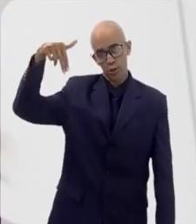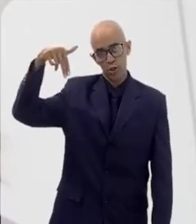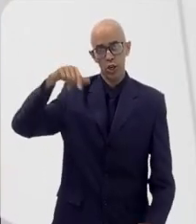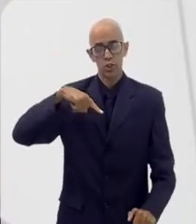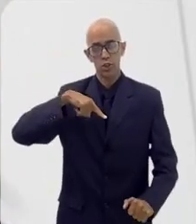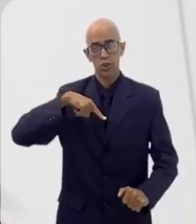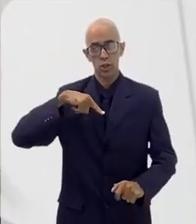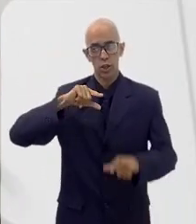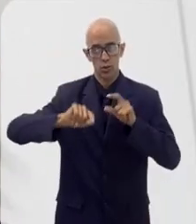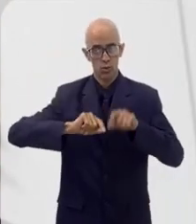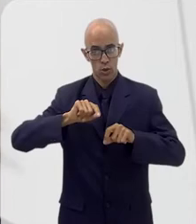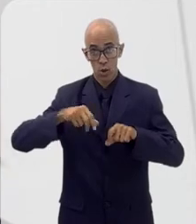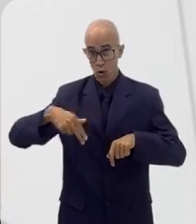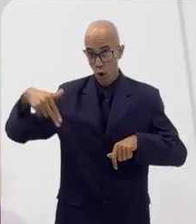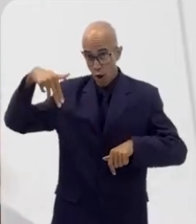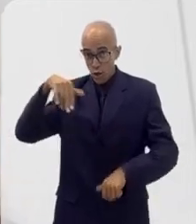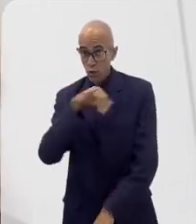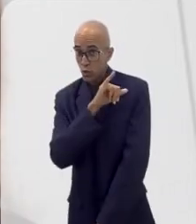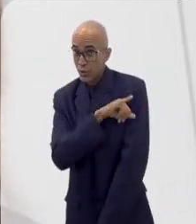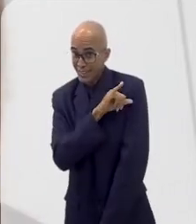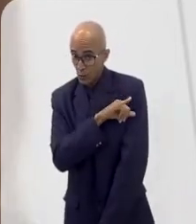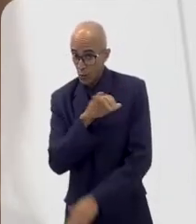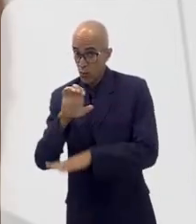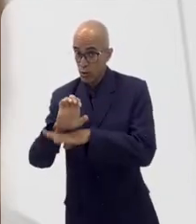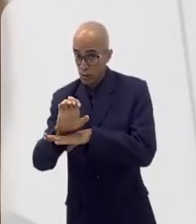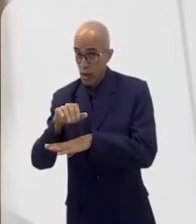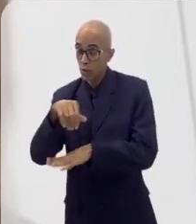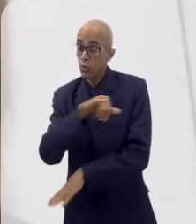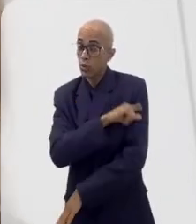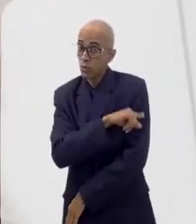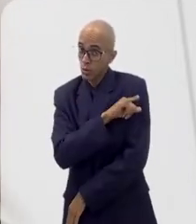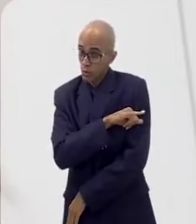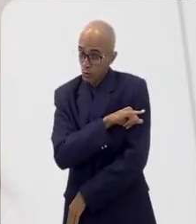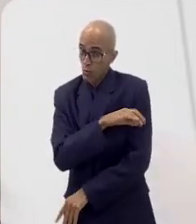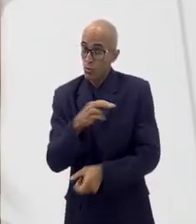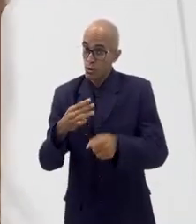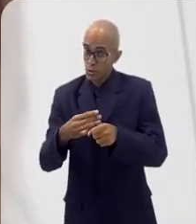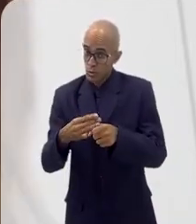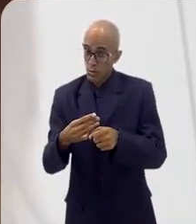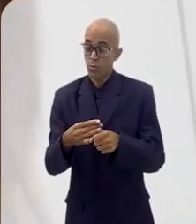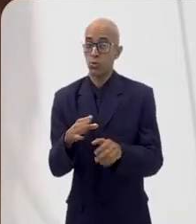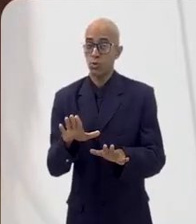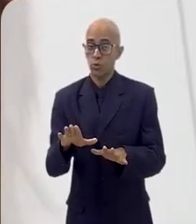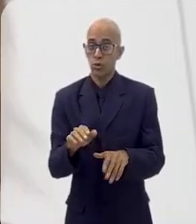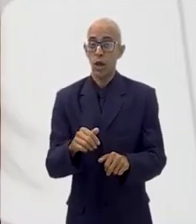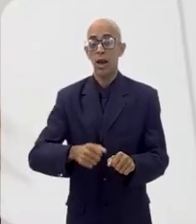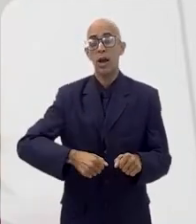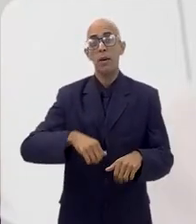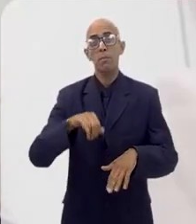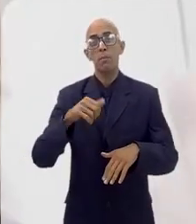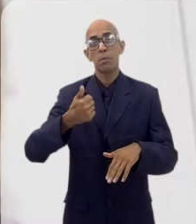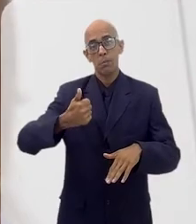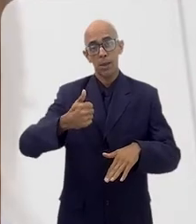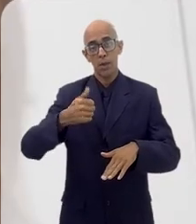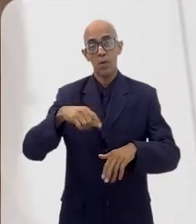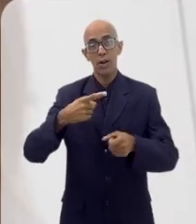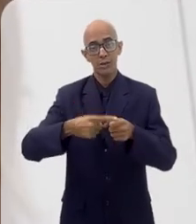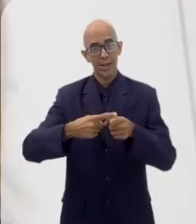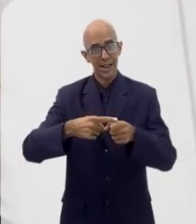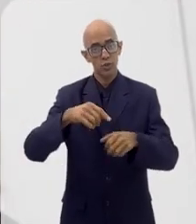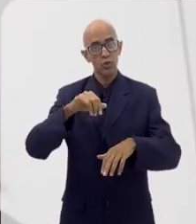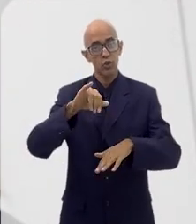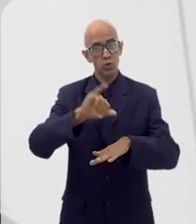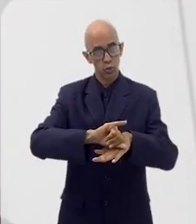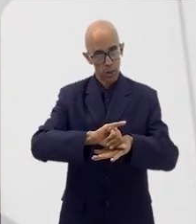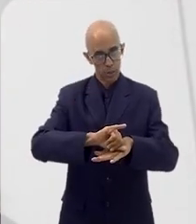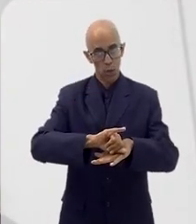é o ranking da, vamos botar dos municípios do Rio, né? A gente tem a cidade do Rio primeiro, depois a gente tem Campos,